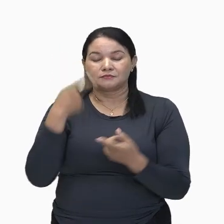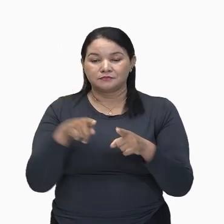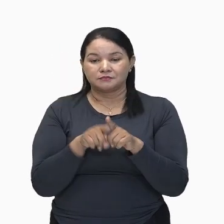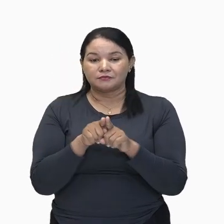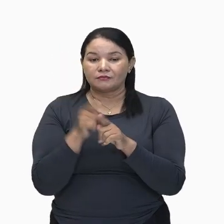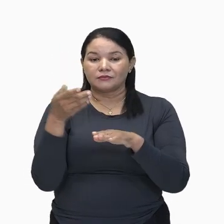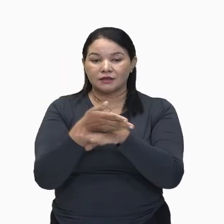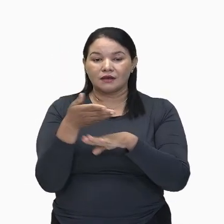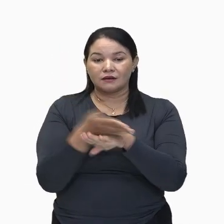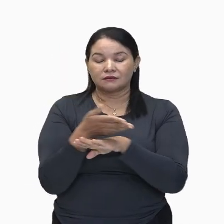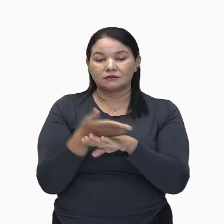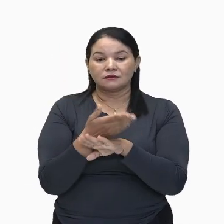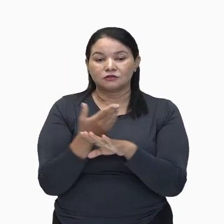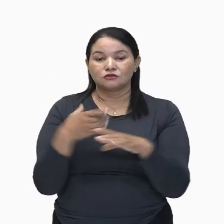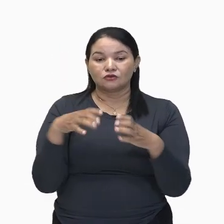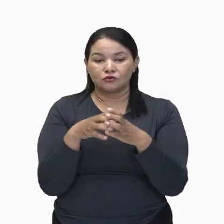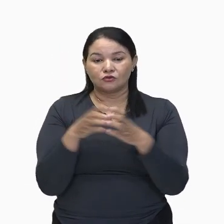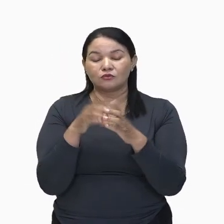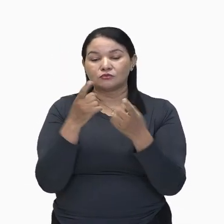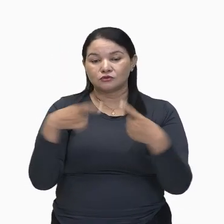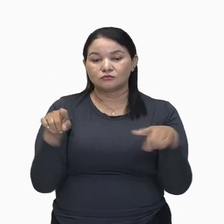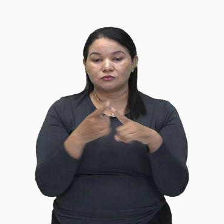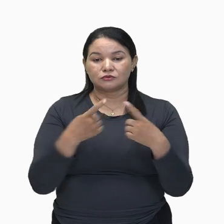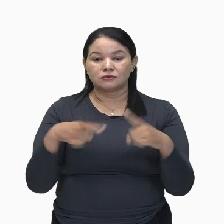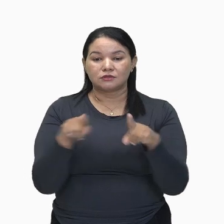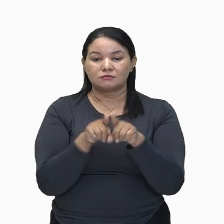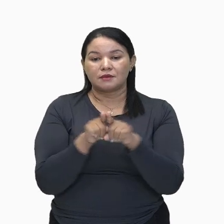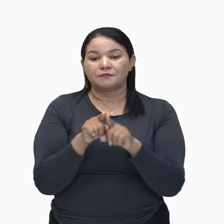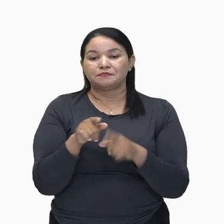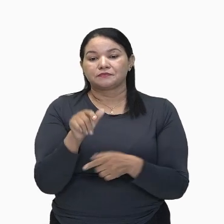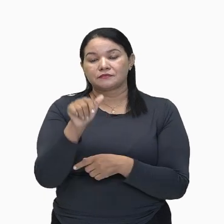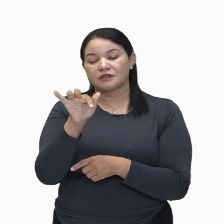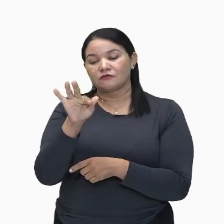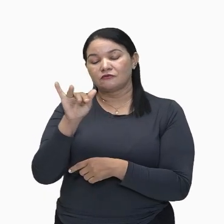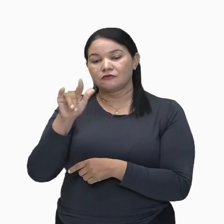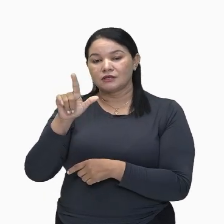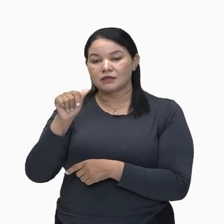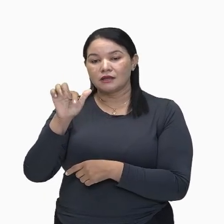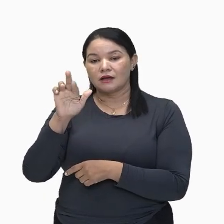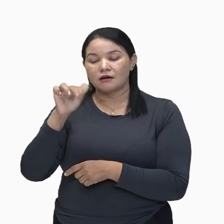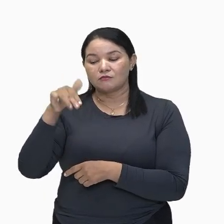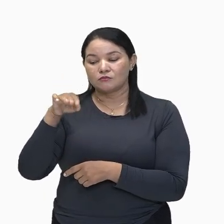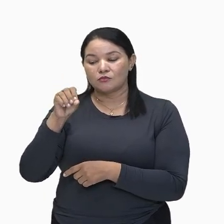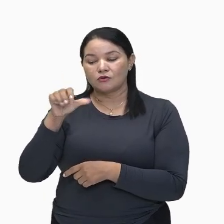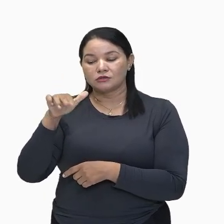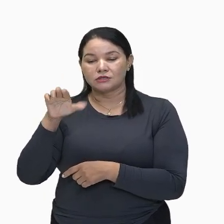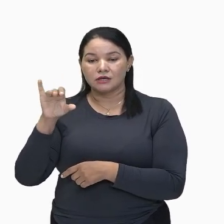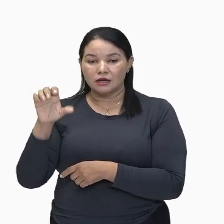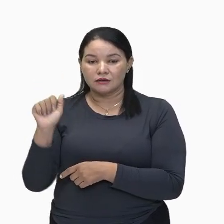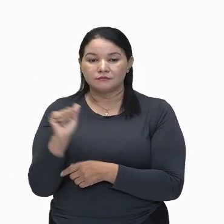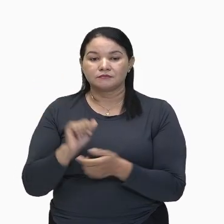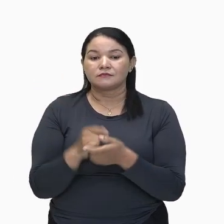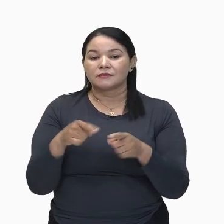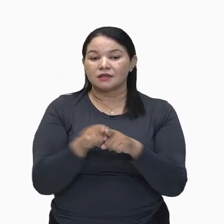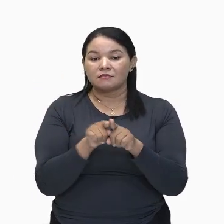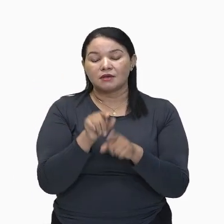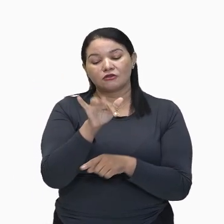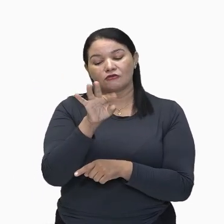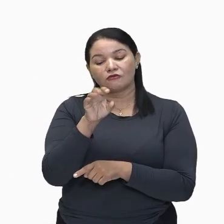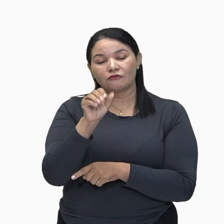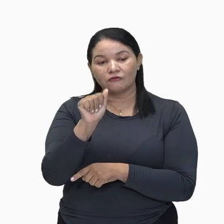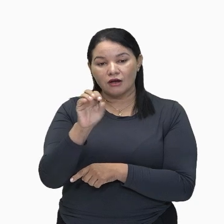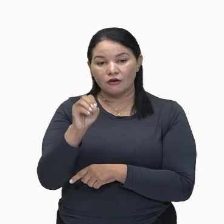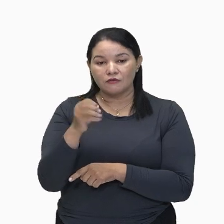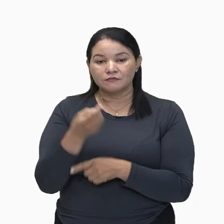Amazonas e da Amazonas Filarmônica. O FAO apresentou também óperas inéditas no